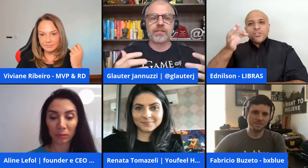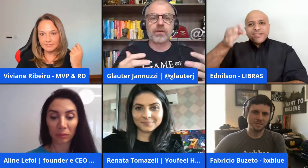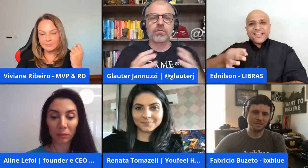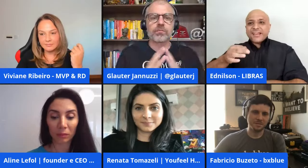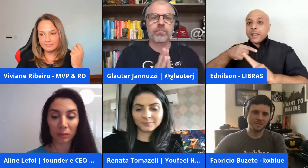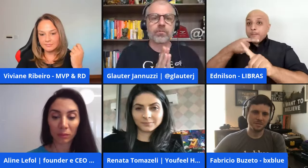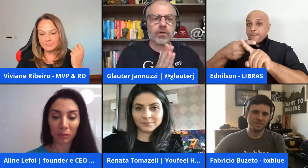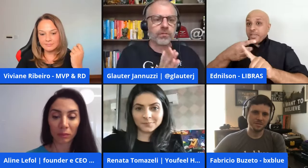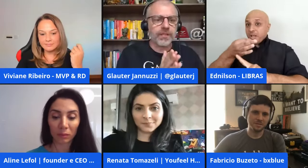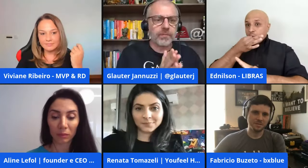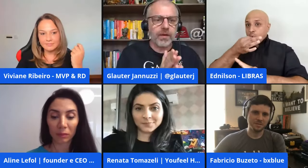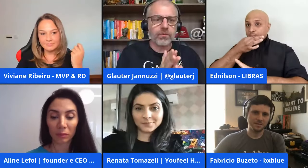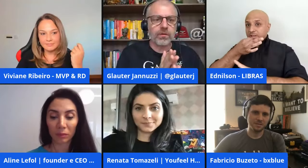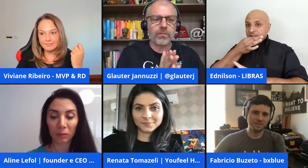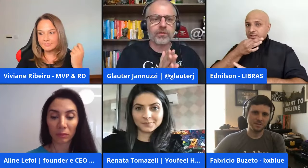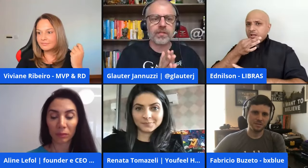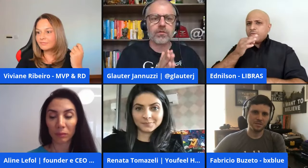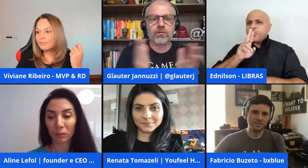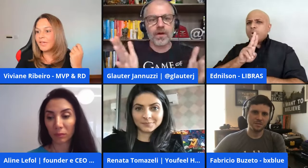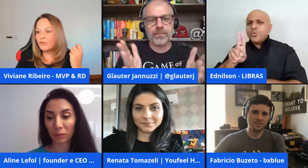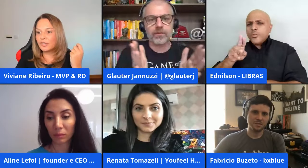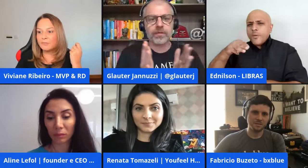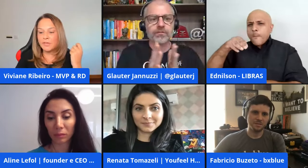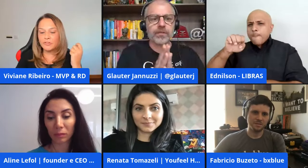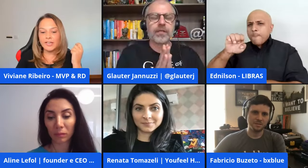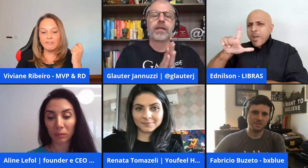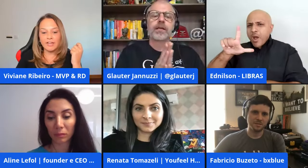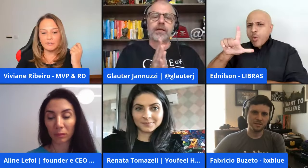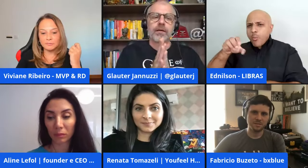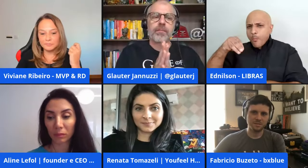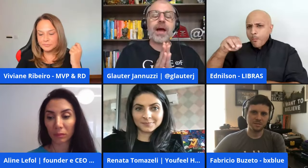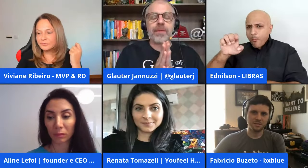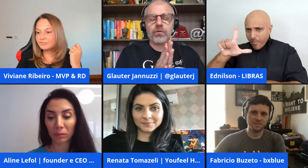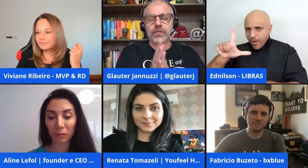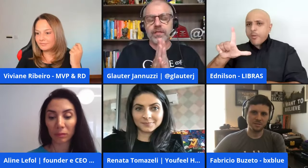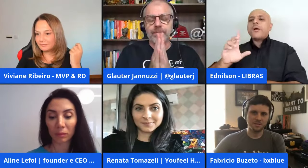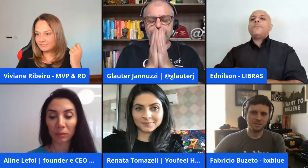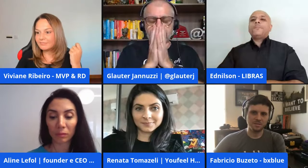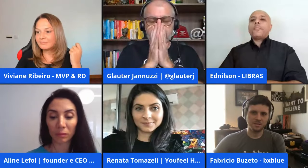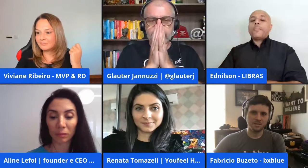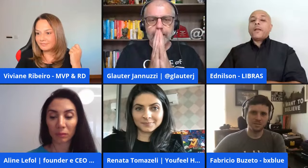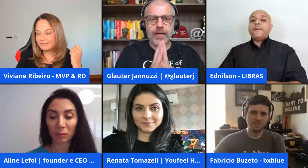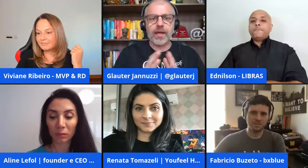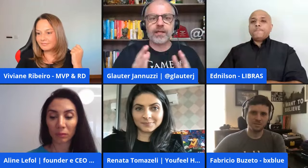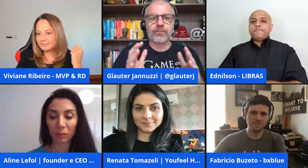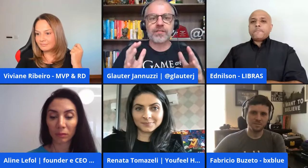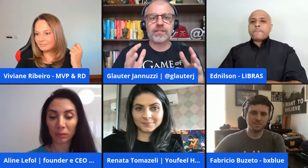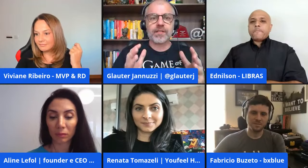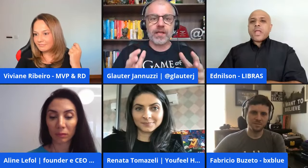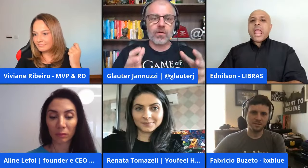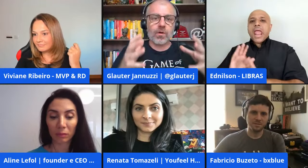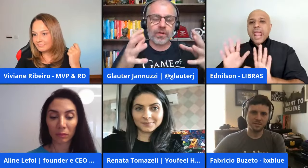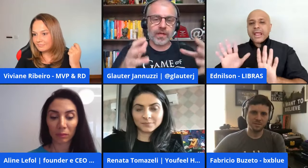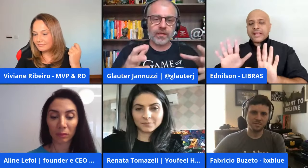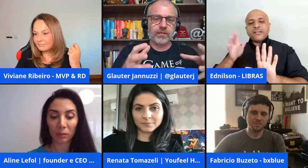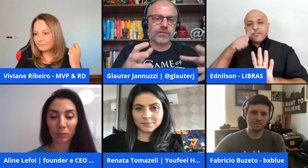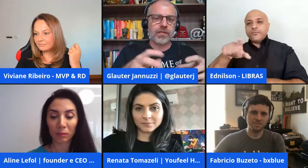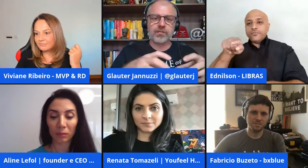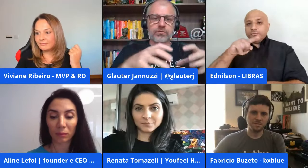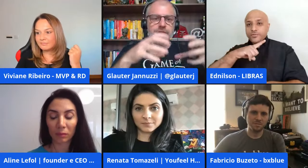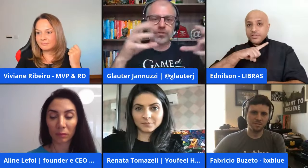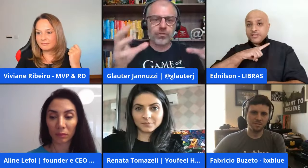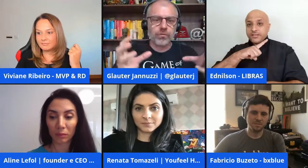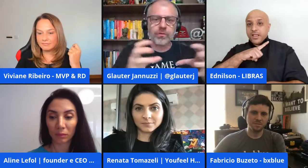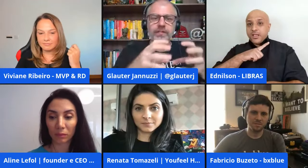recomendação como é o nome dele Mel é o Mel ou a Mel a Mel é que vocês tenham alguém